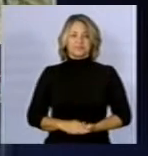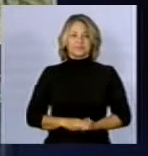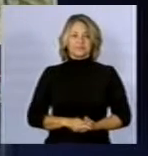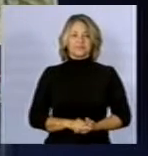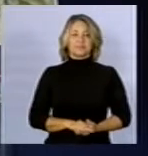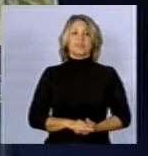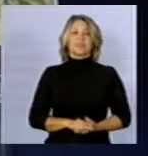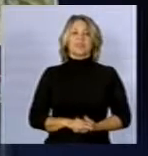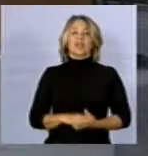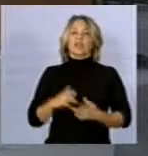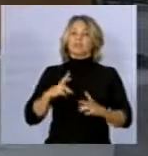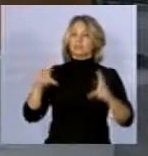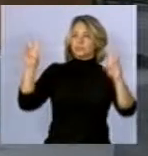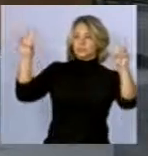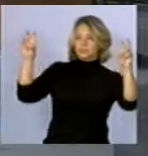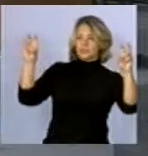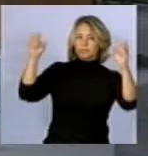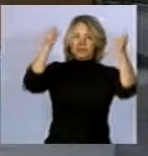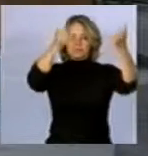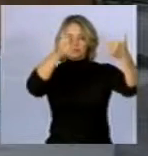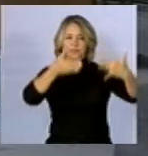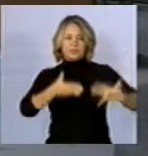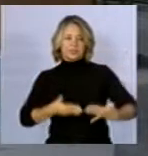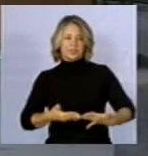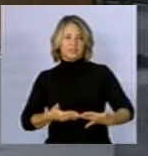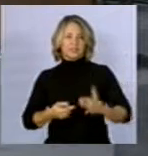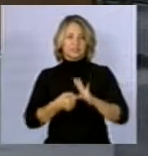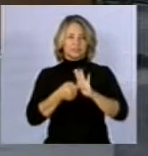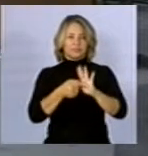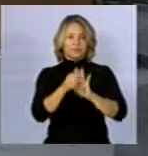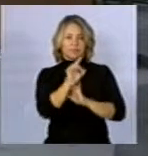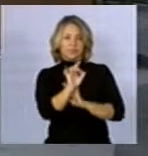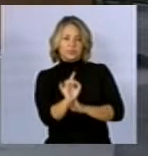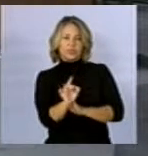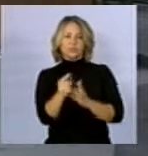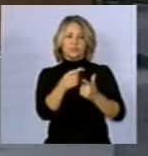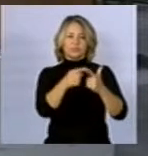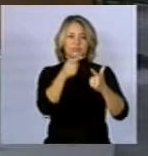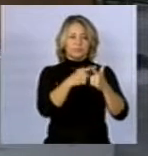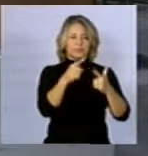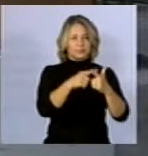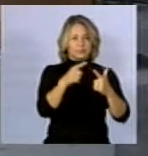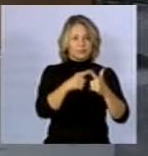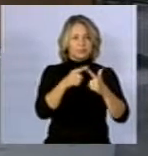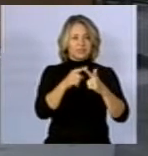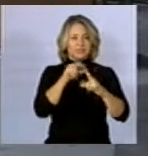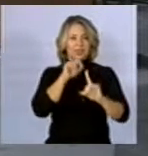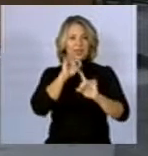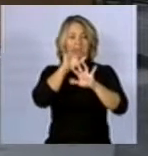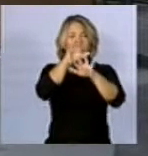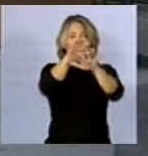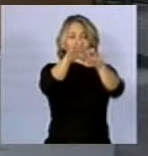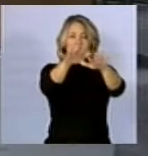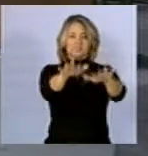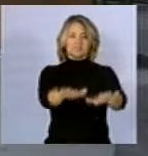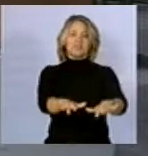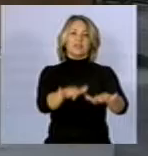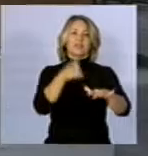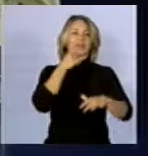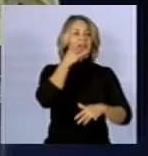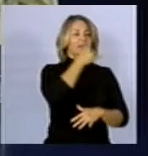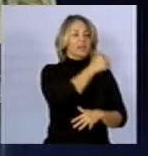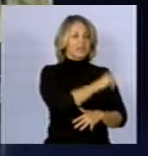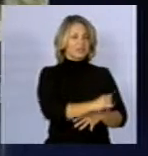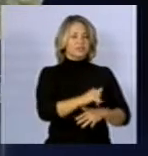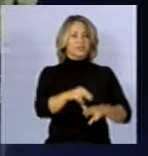Dentre os temas abordados, os aspectos, eu vou me deter nos efeitos da radiação eletromagnética de baixa frequência sobre a saúde